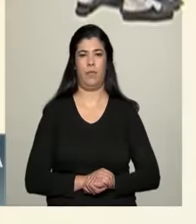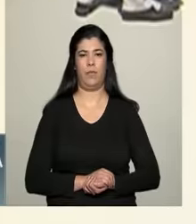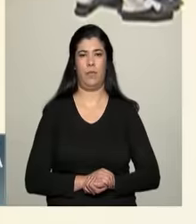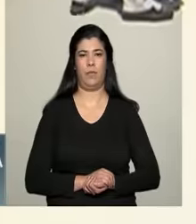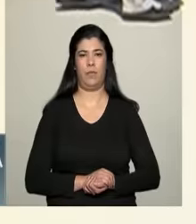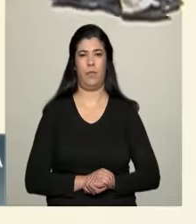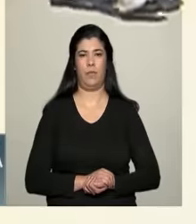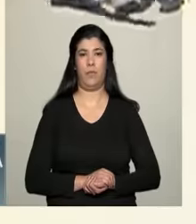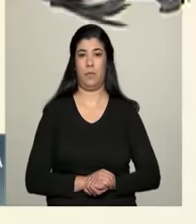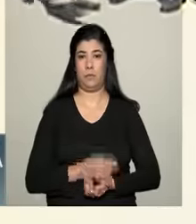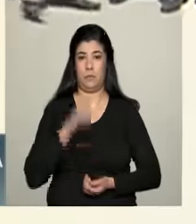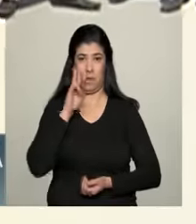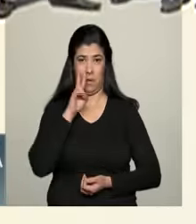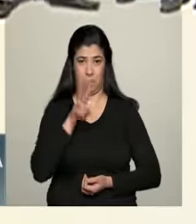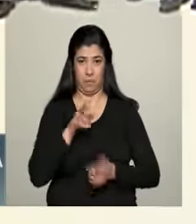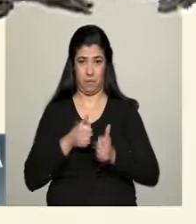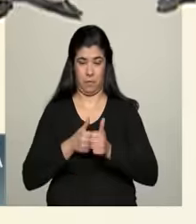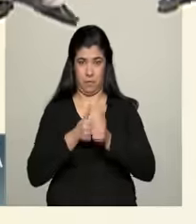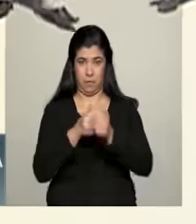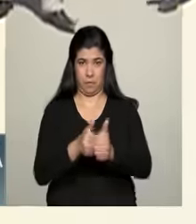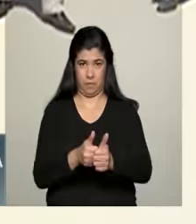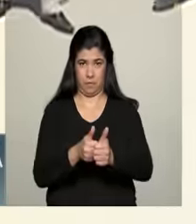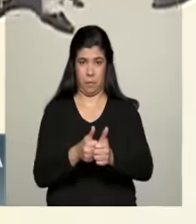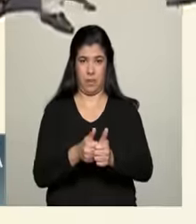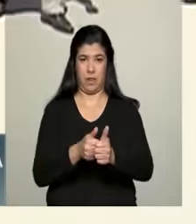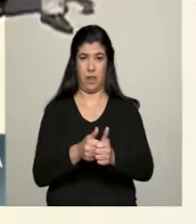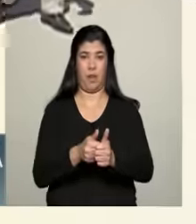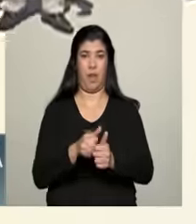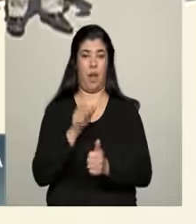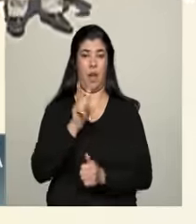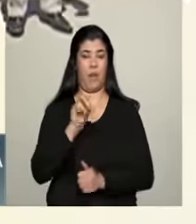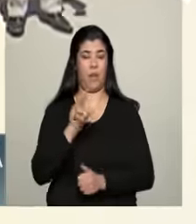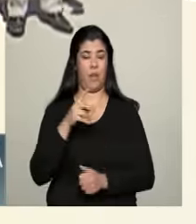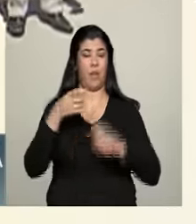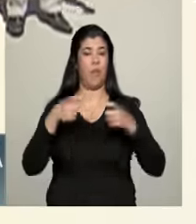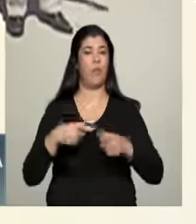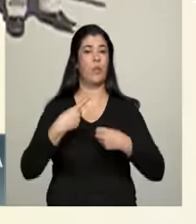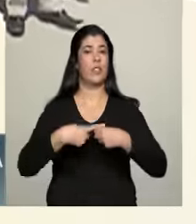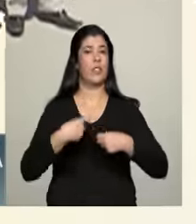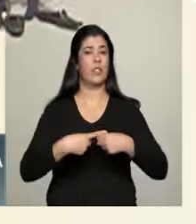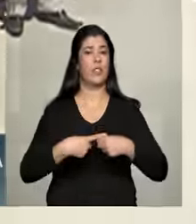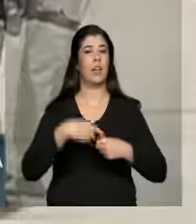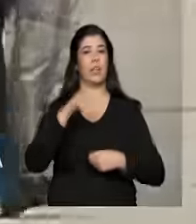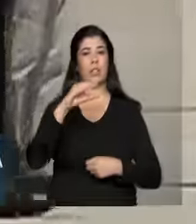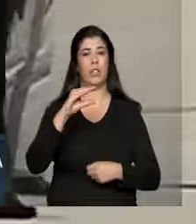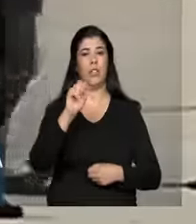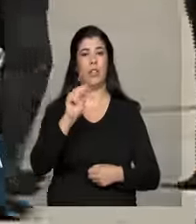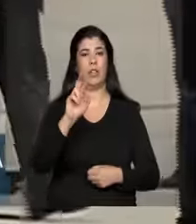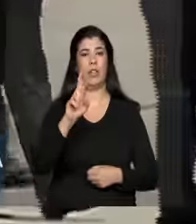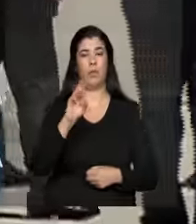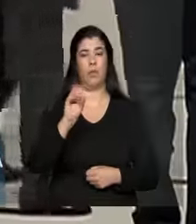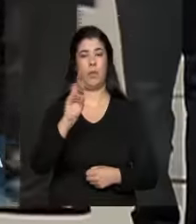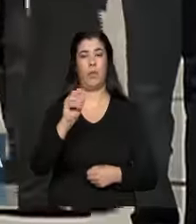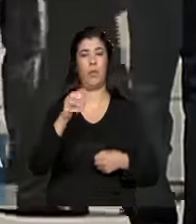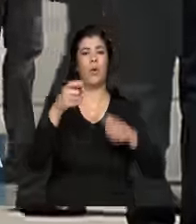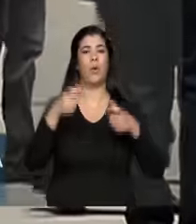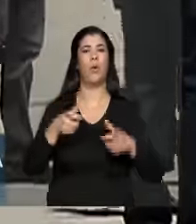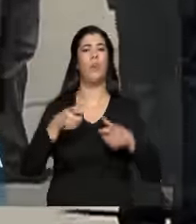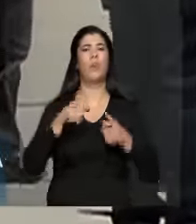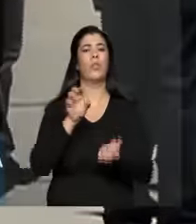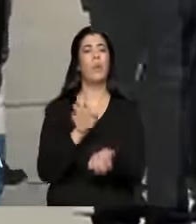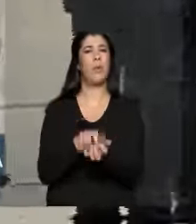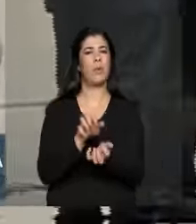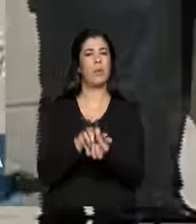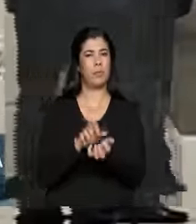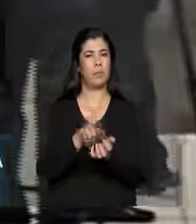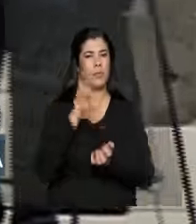Estamos com imagens ao vivo de Cabrobó, em Pernambuco. Você acompanha a chegada da presidenta Dilma à estação